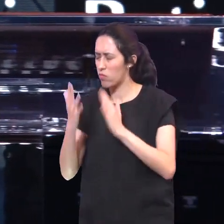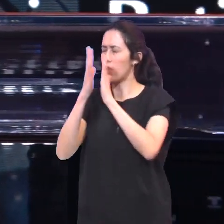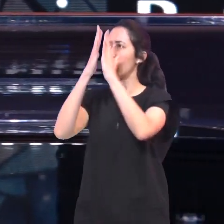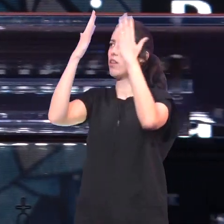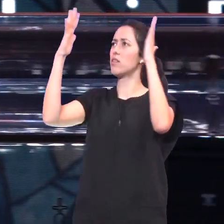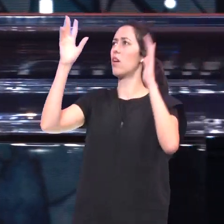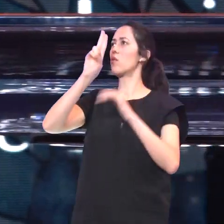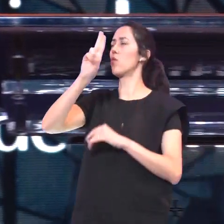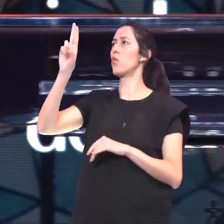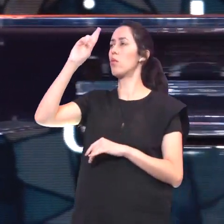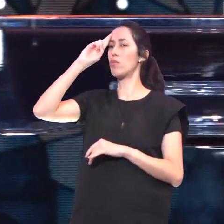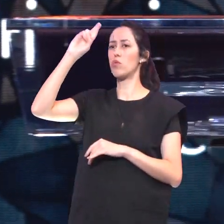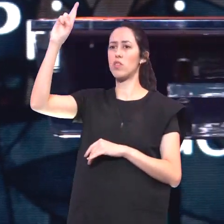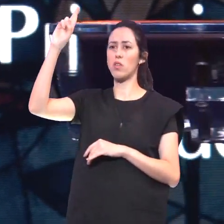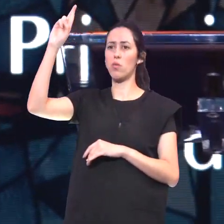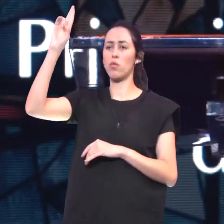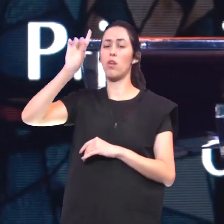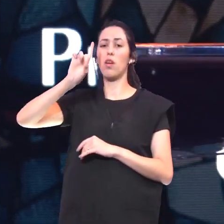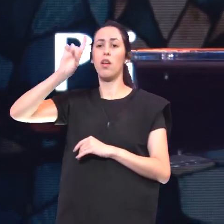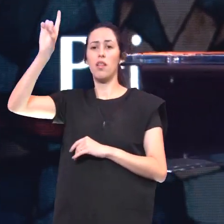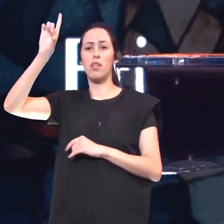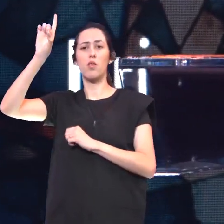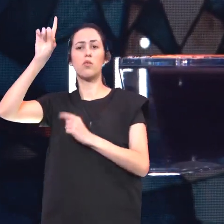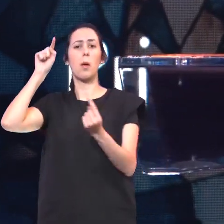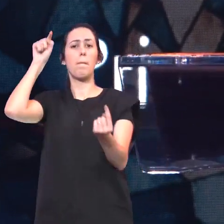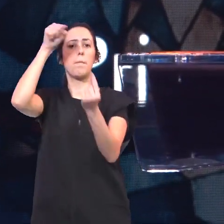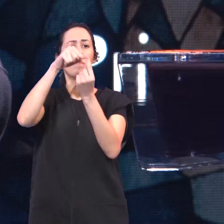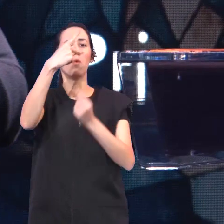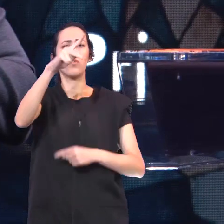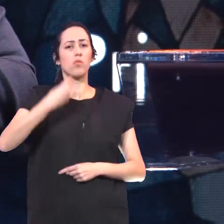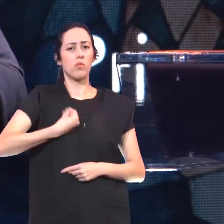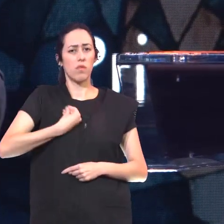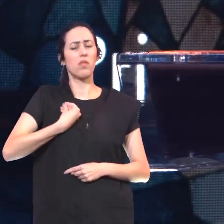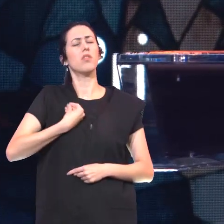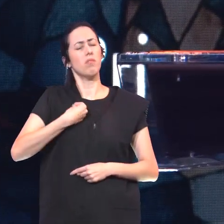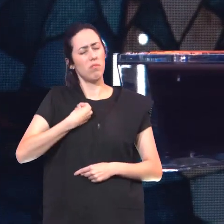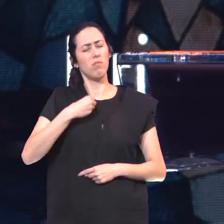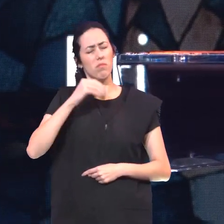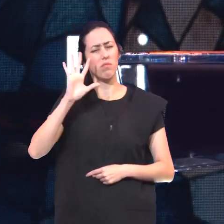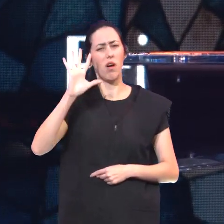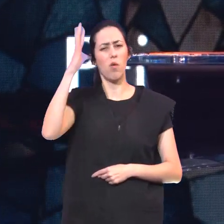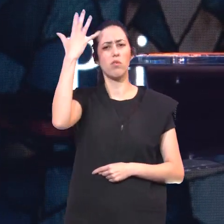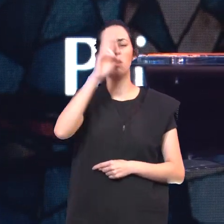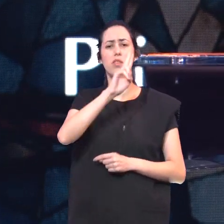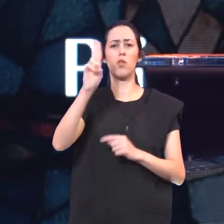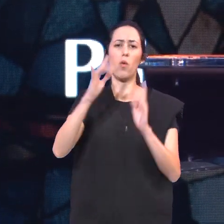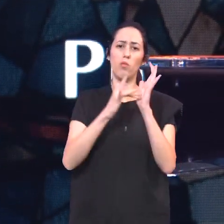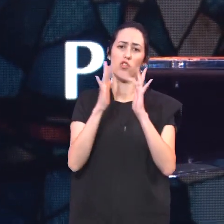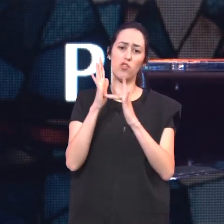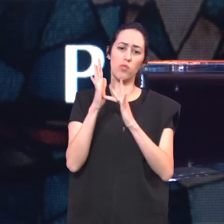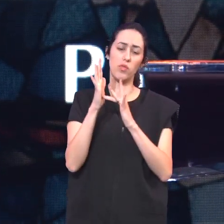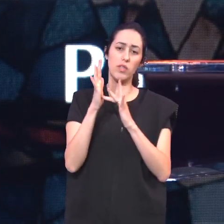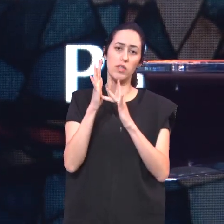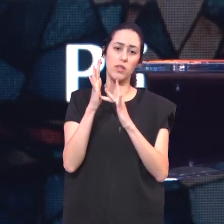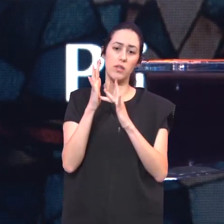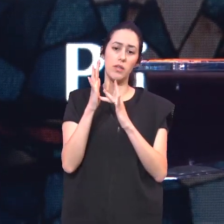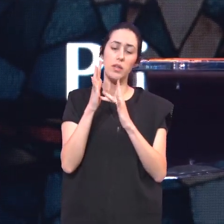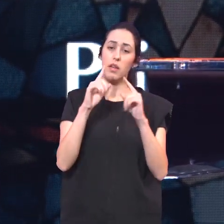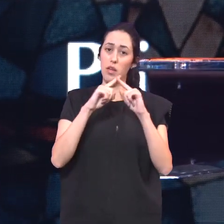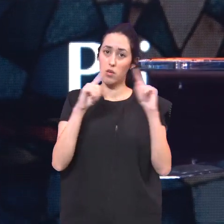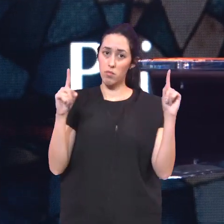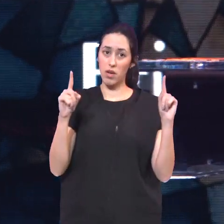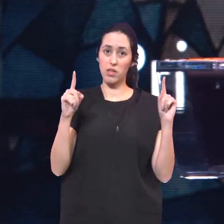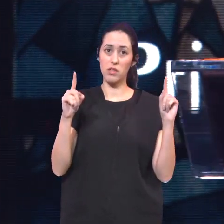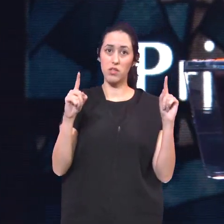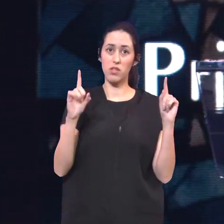todo Propósito Do Senhor Se cumpra Na sua vida Em nome de Jesus Mas não só Na sua vida